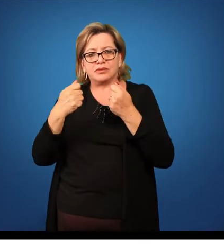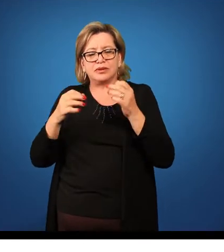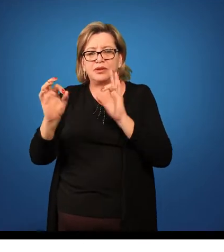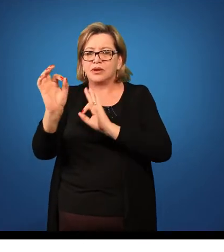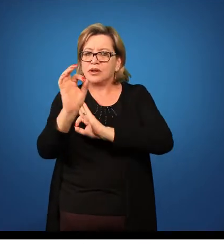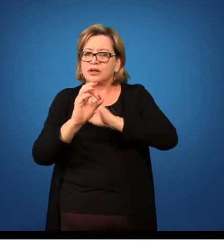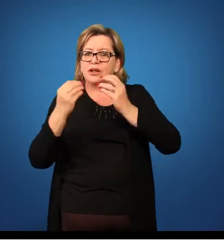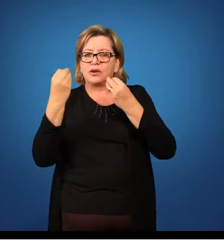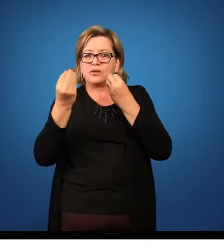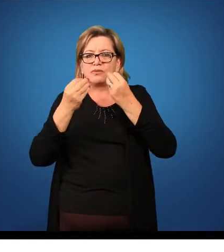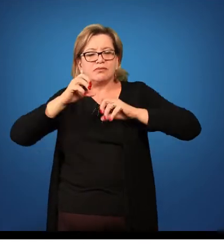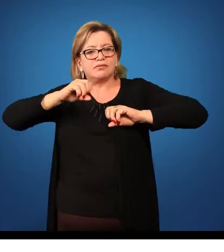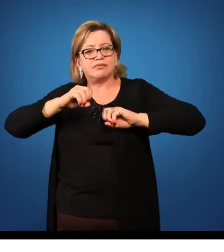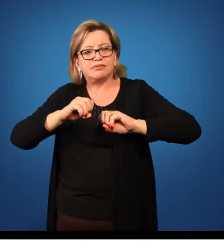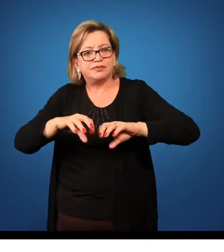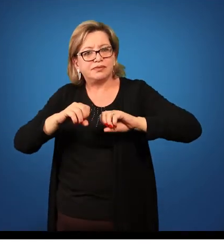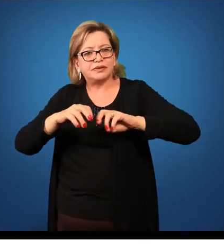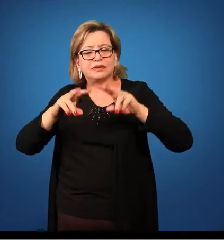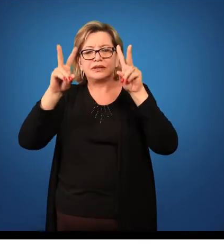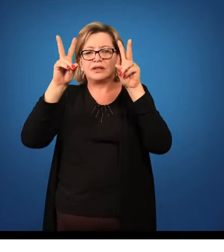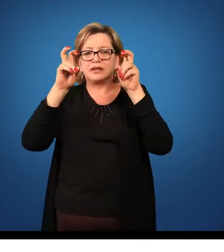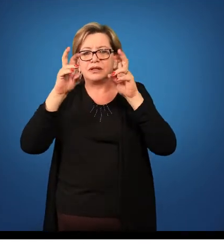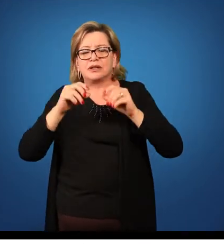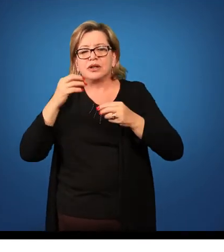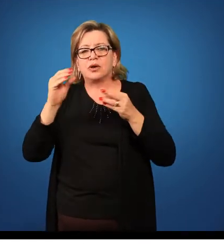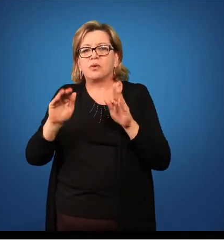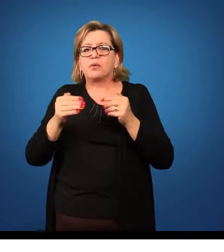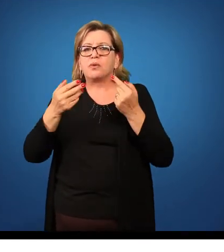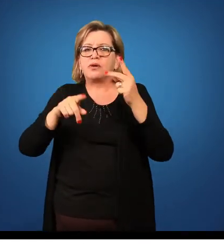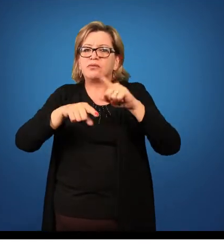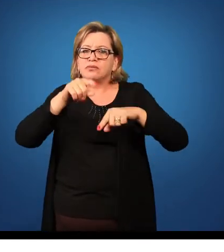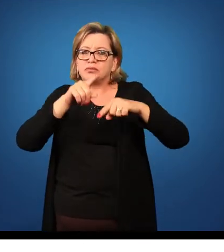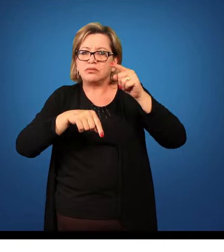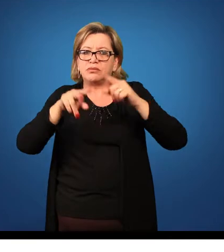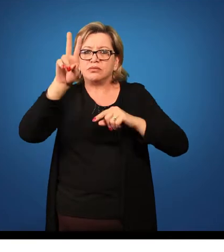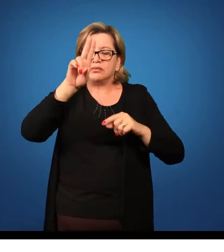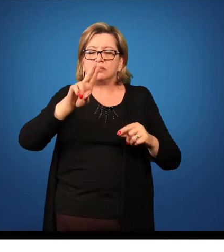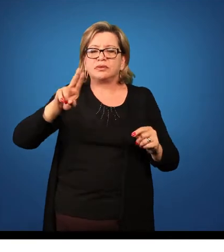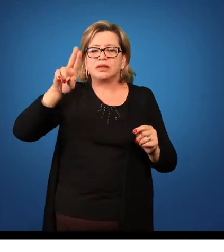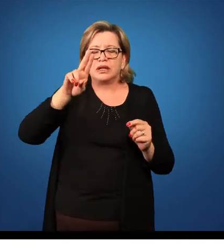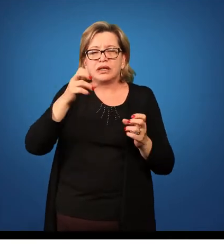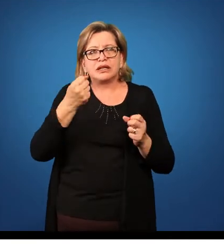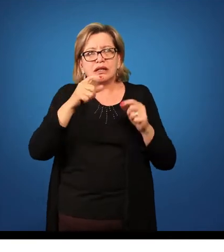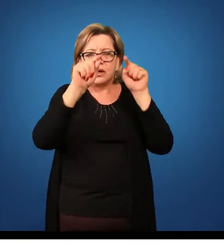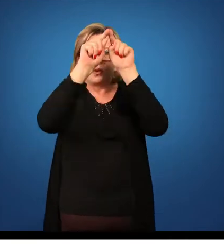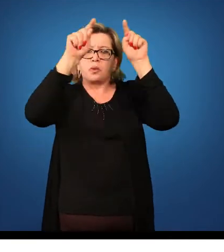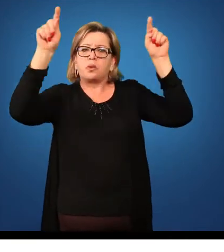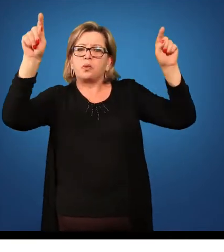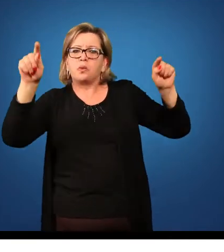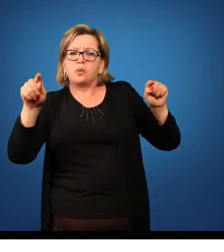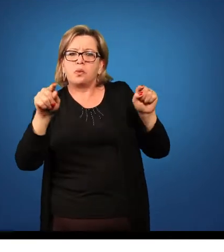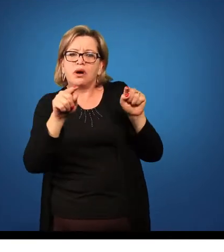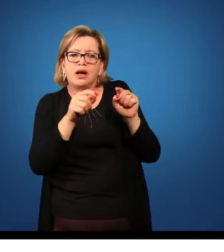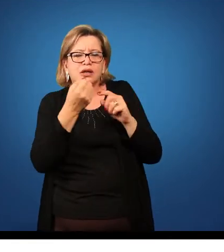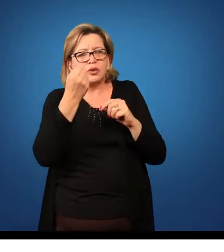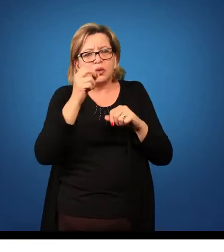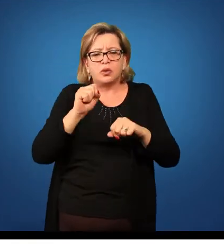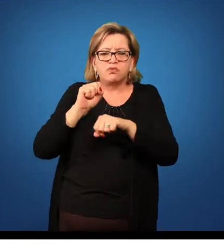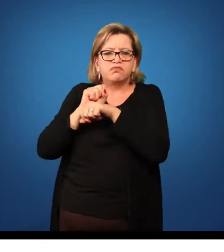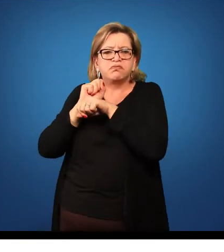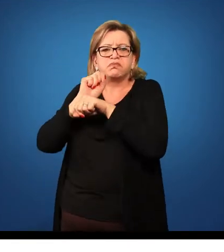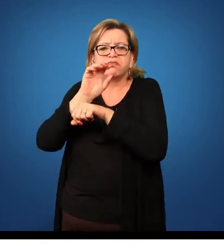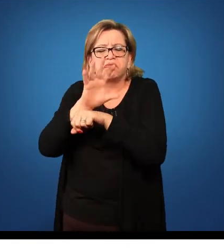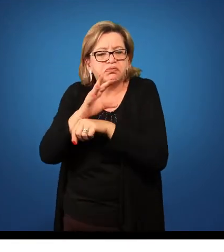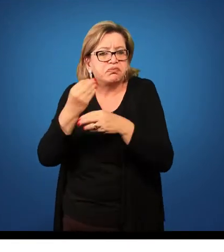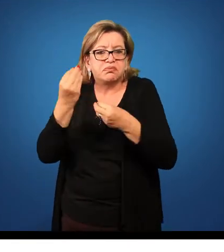vai trabalhar os conteúdos, quais materiais você vai utilizar, se você vai utilizar quadros, se você vai utilizar recurso multimídia,